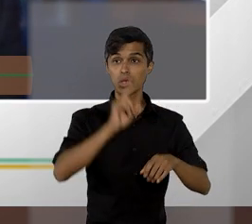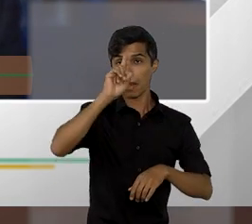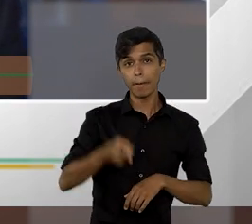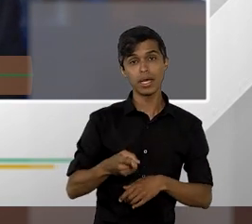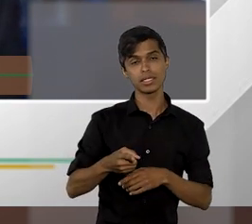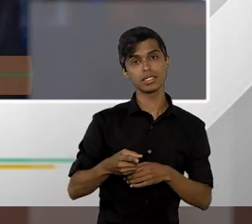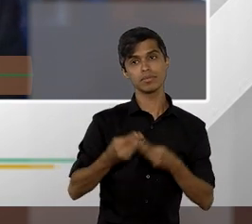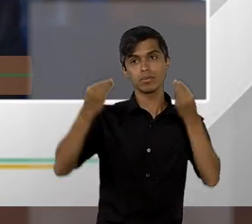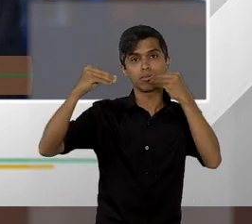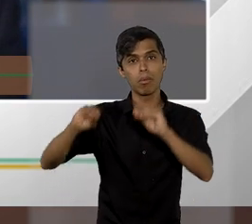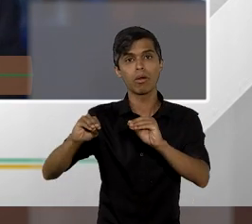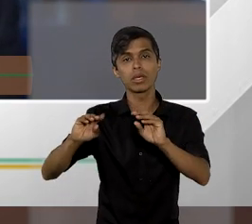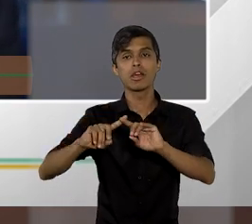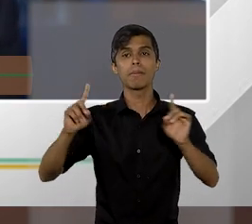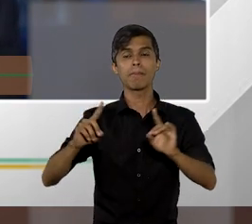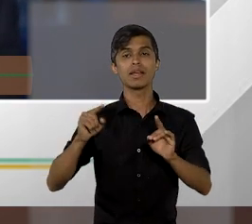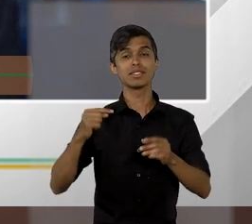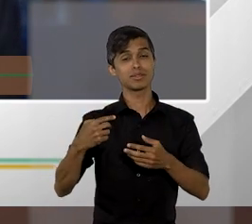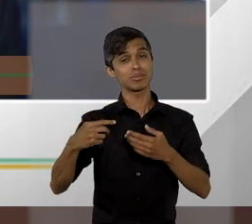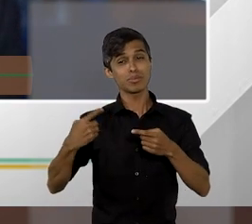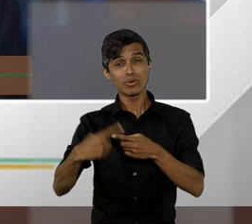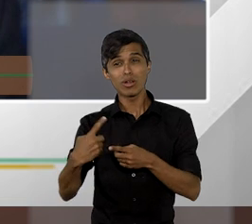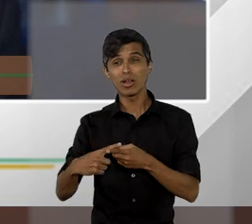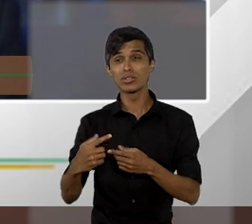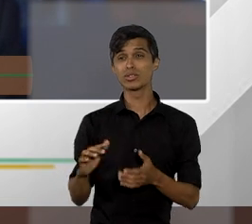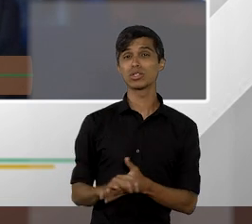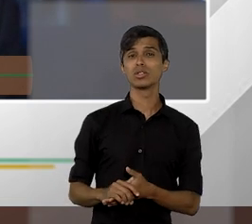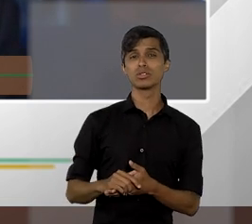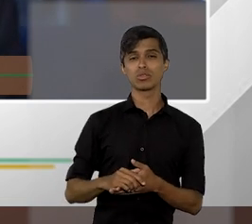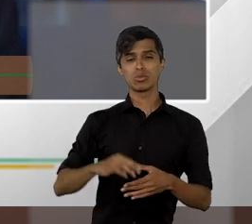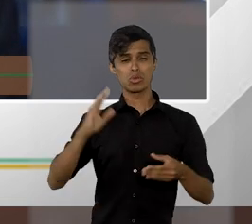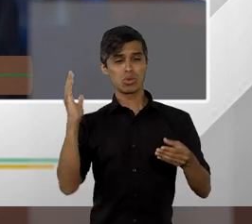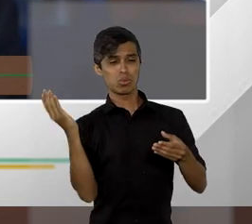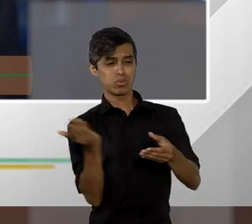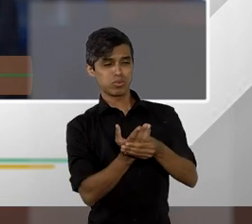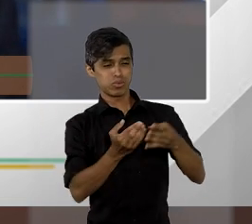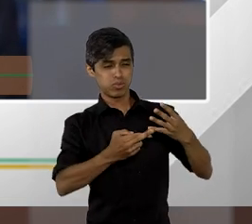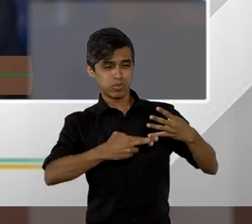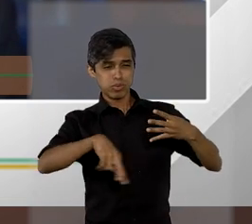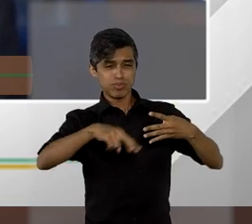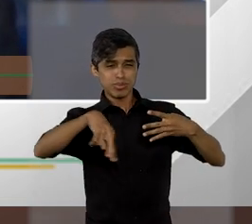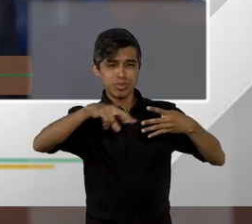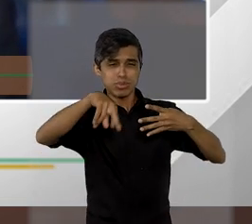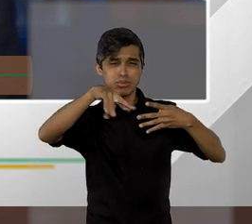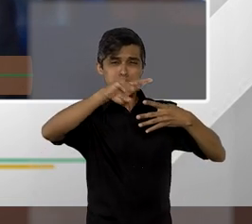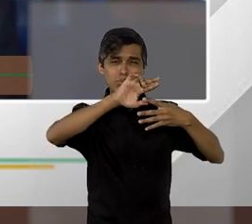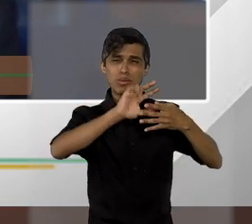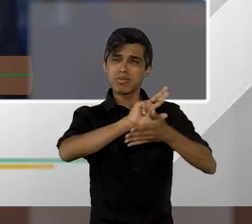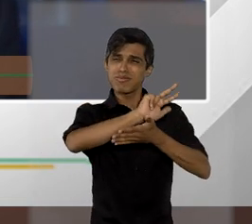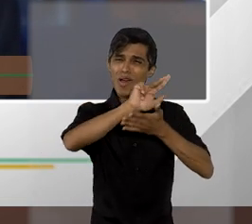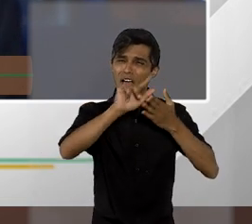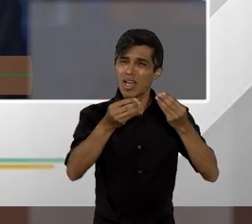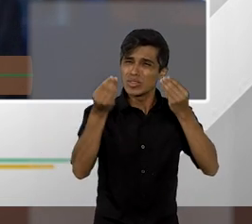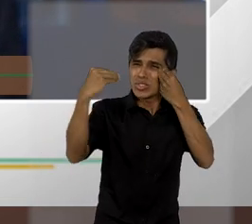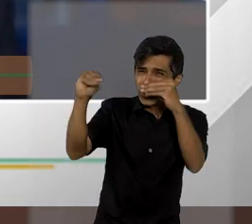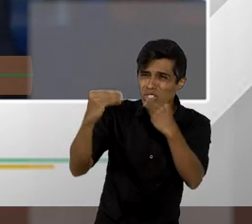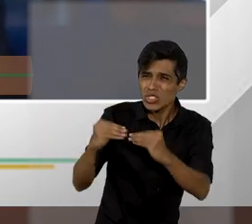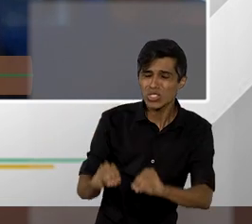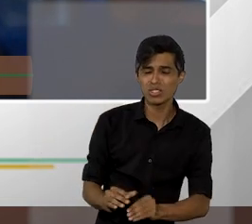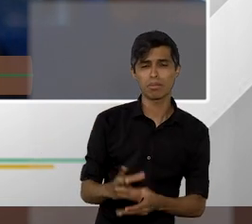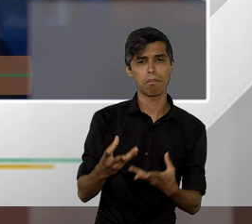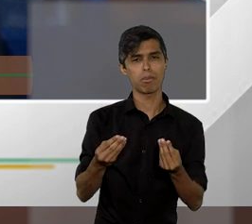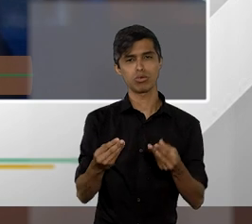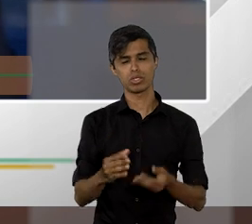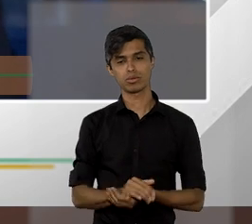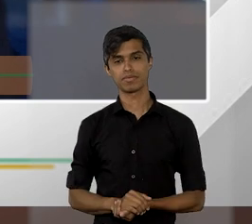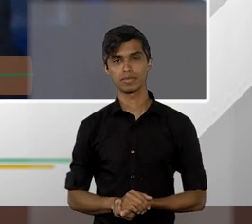Isso em decorrência desse excesso de recursos, a que fez também referência o professor Paulo. Excesso de